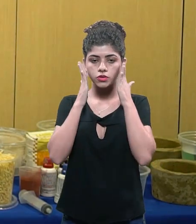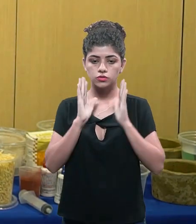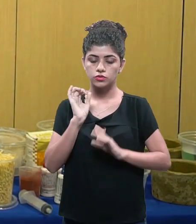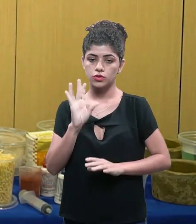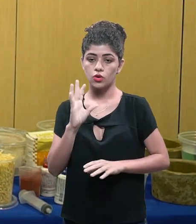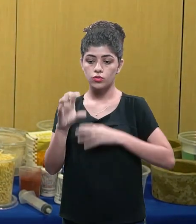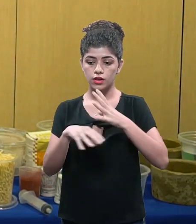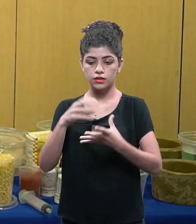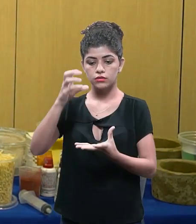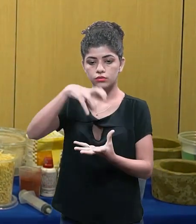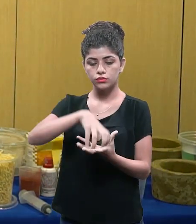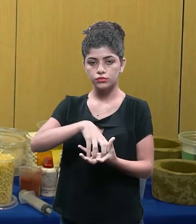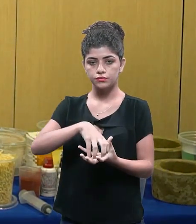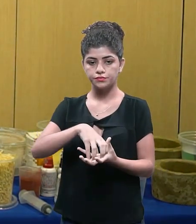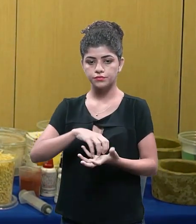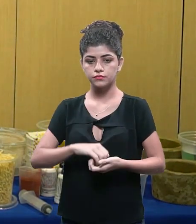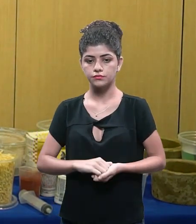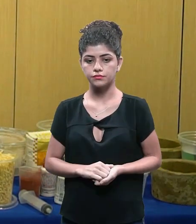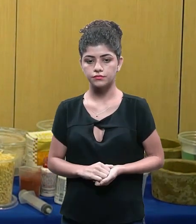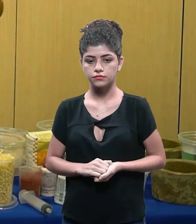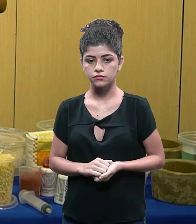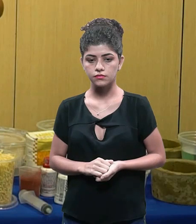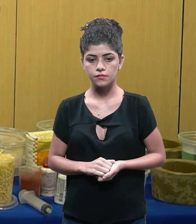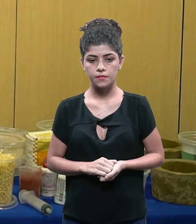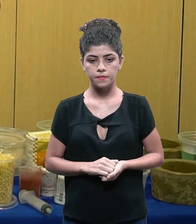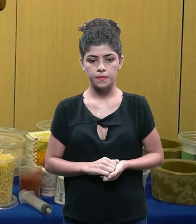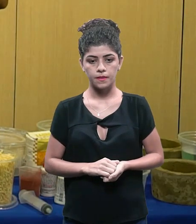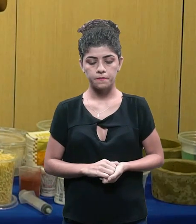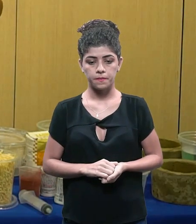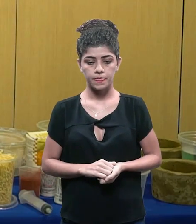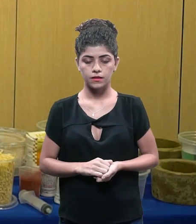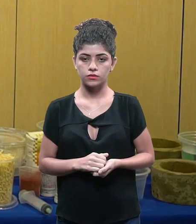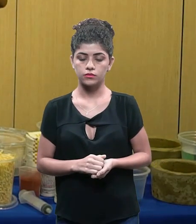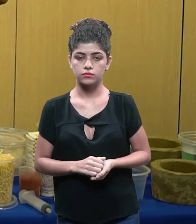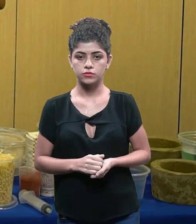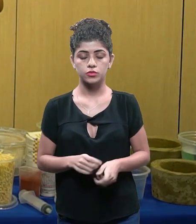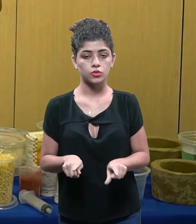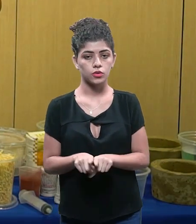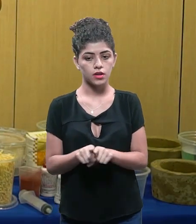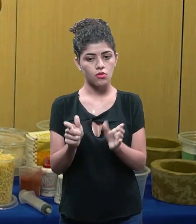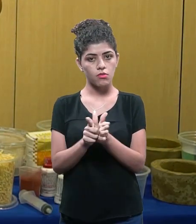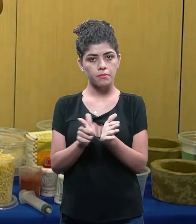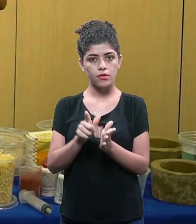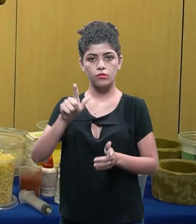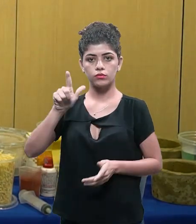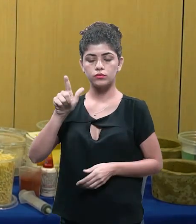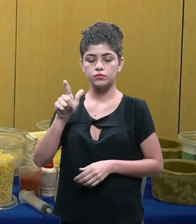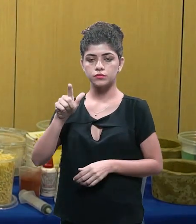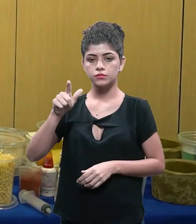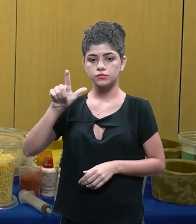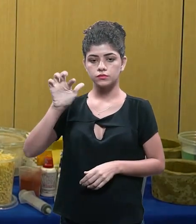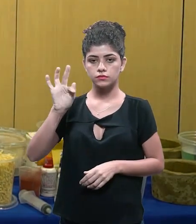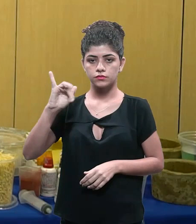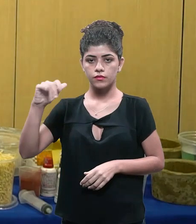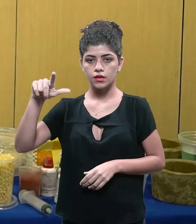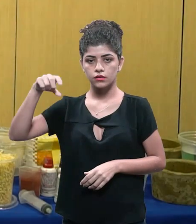máscara facial eu quero só essa forma pra parte interna eu vesti o material certo com papel filme e outra coisa